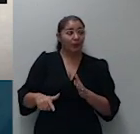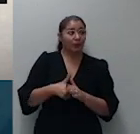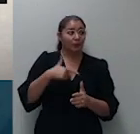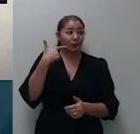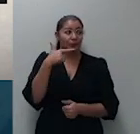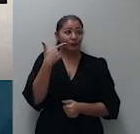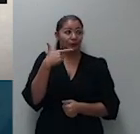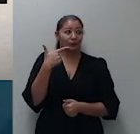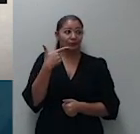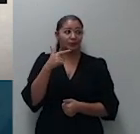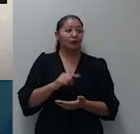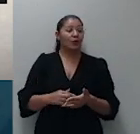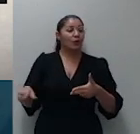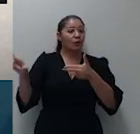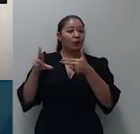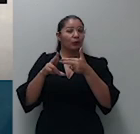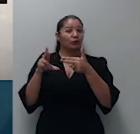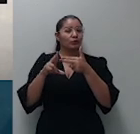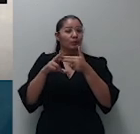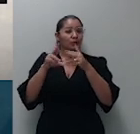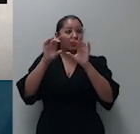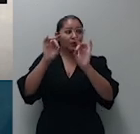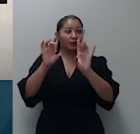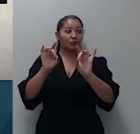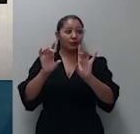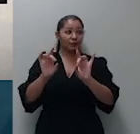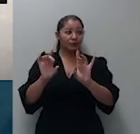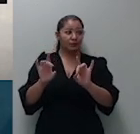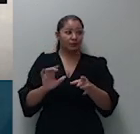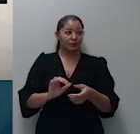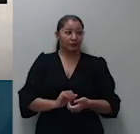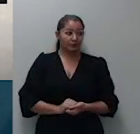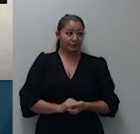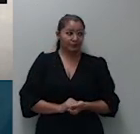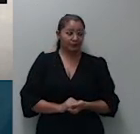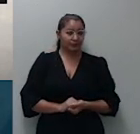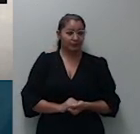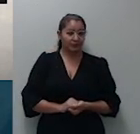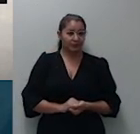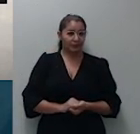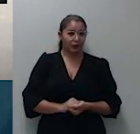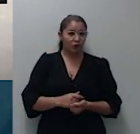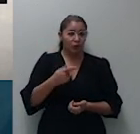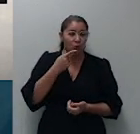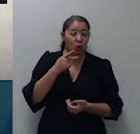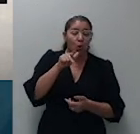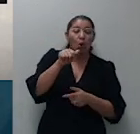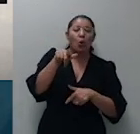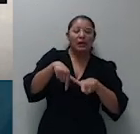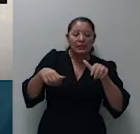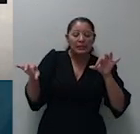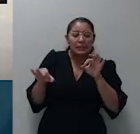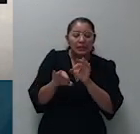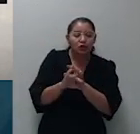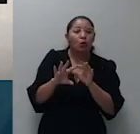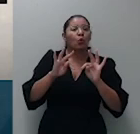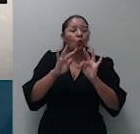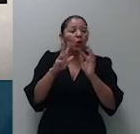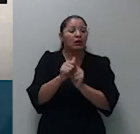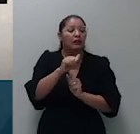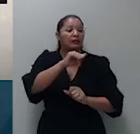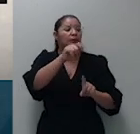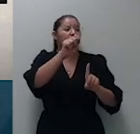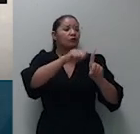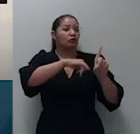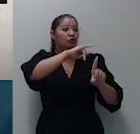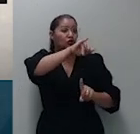especial 1 milhão 850 961 de Santa Catarina concluído em junho de 2021 o colegiado da